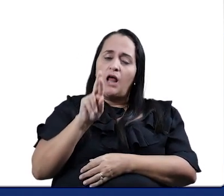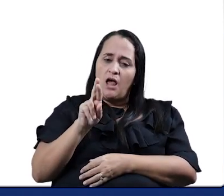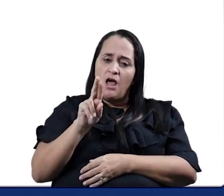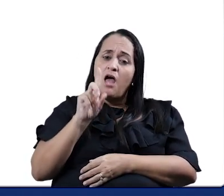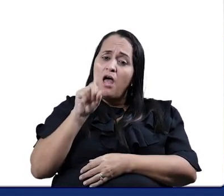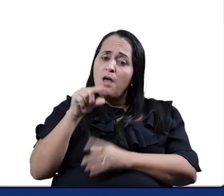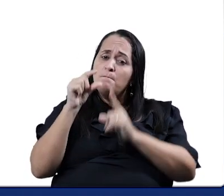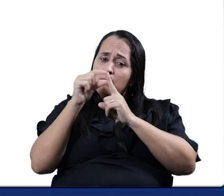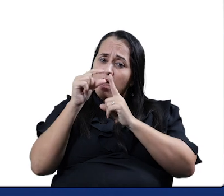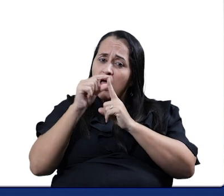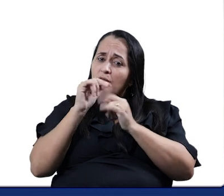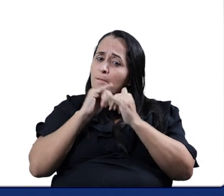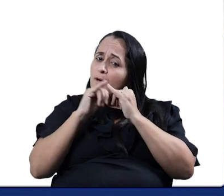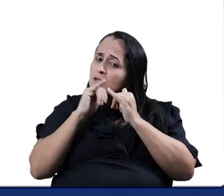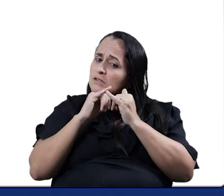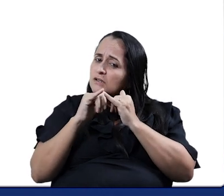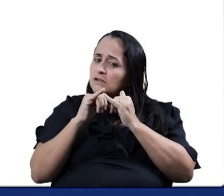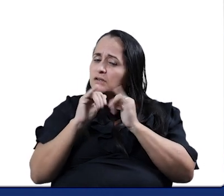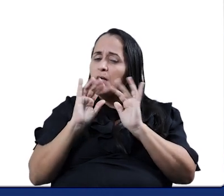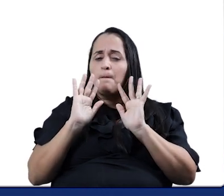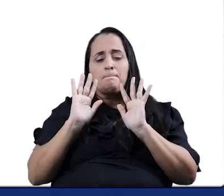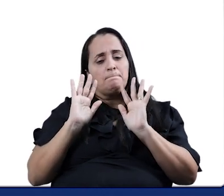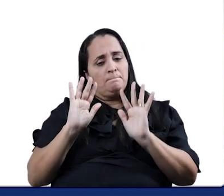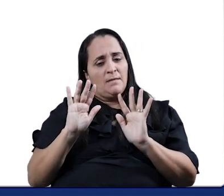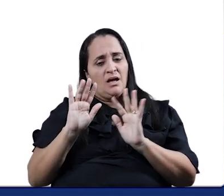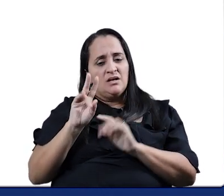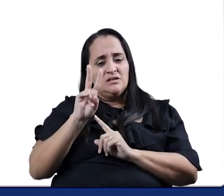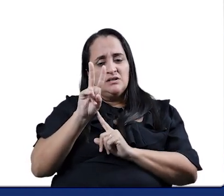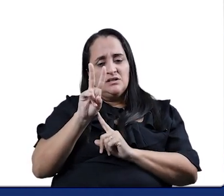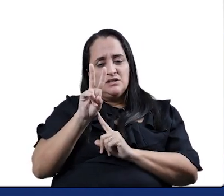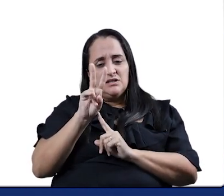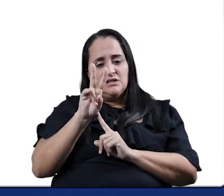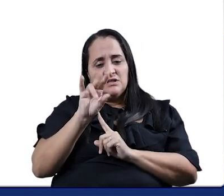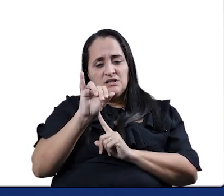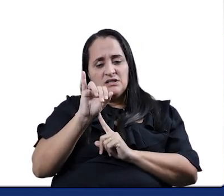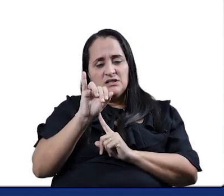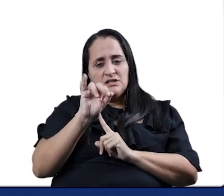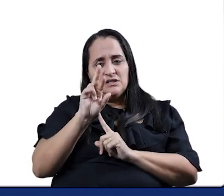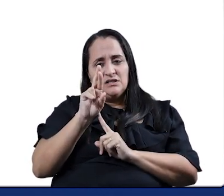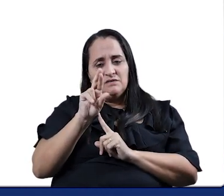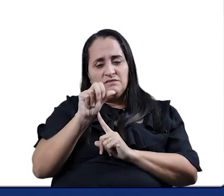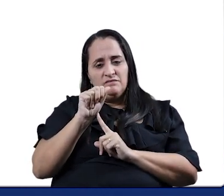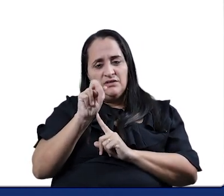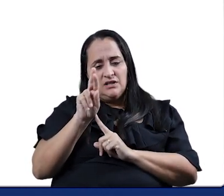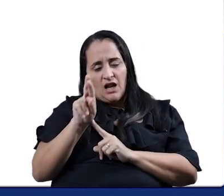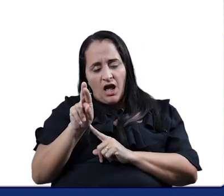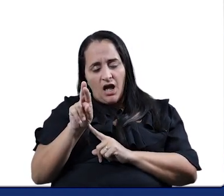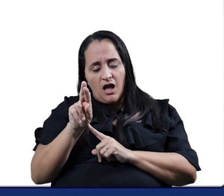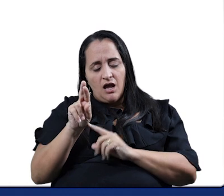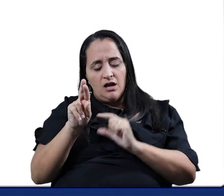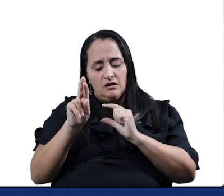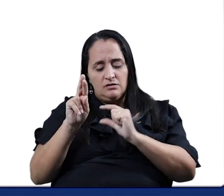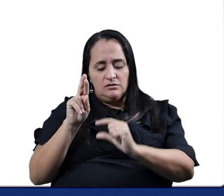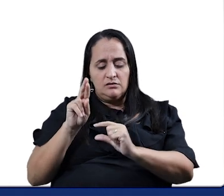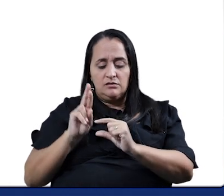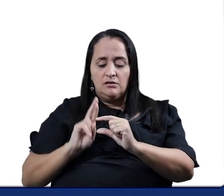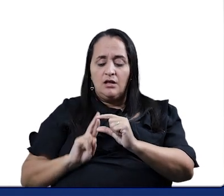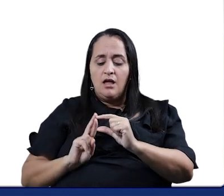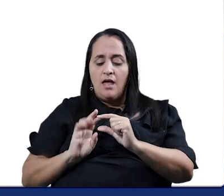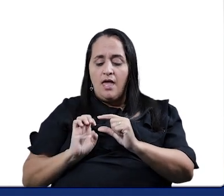Observaram? Virar está rimando com remar. Observem.